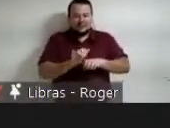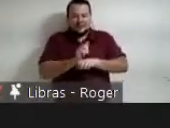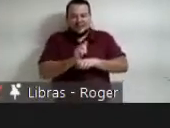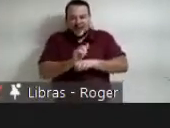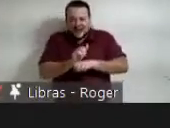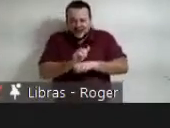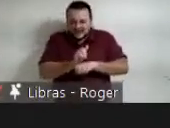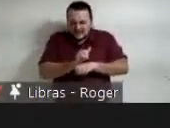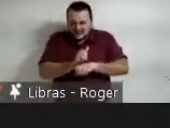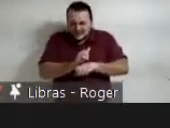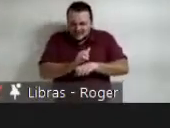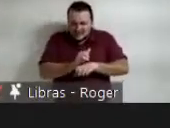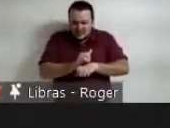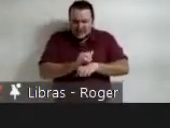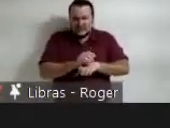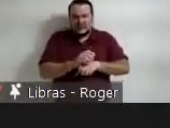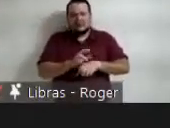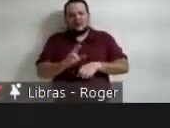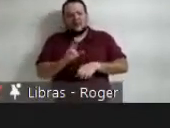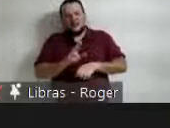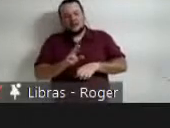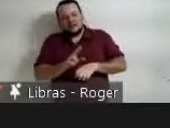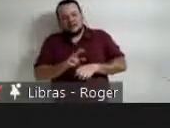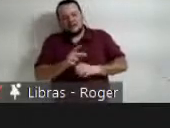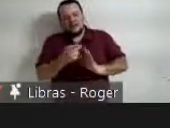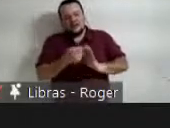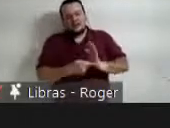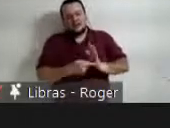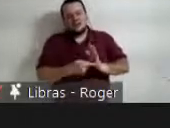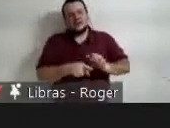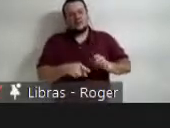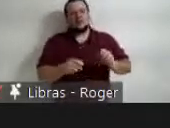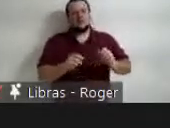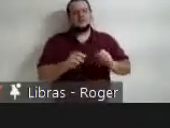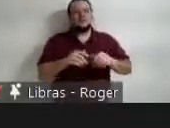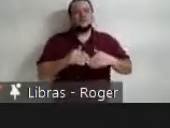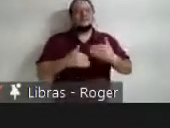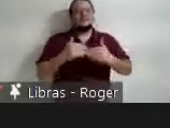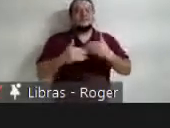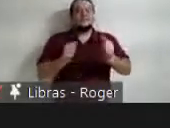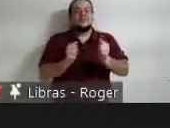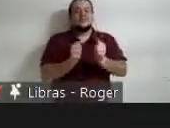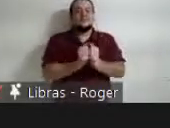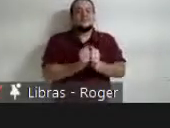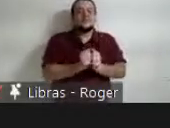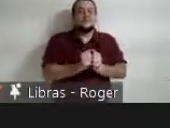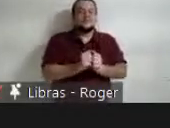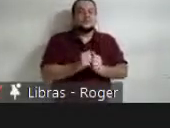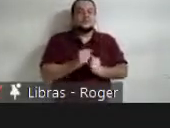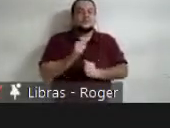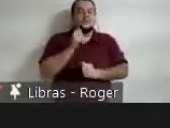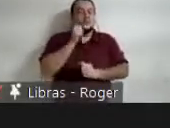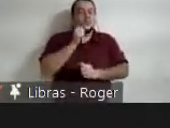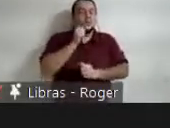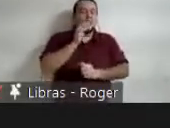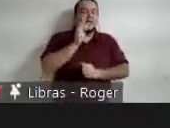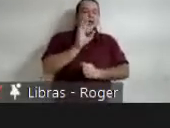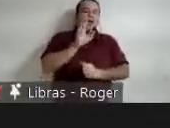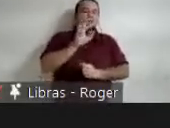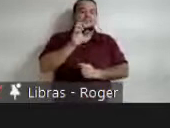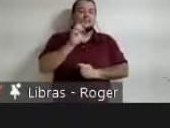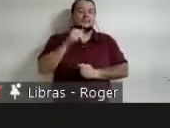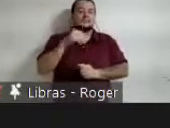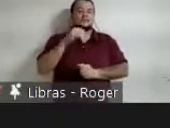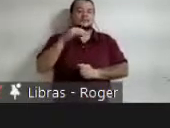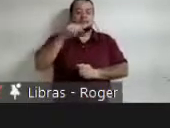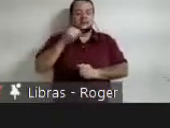apostou por generar continuidade controlada entre o espacio público de as riberas del rio e as laderas do Cerro Caracola sendo o